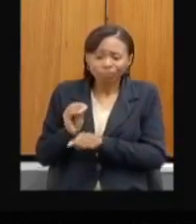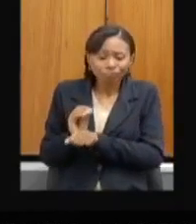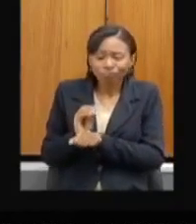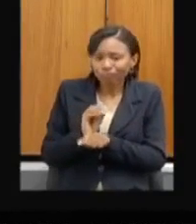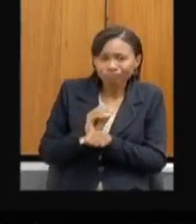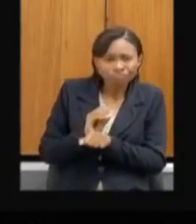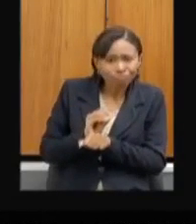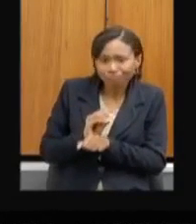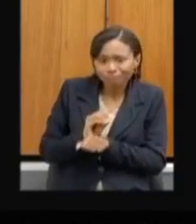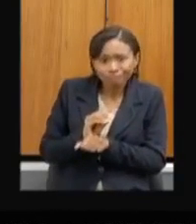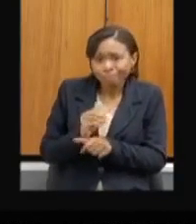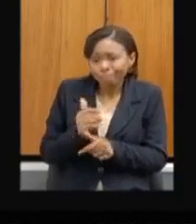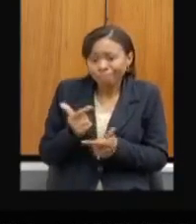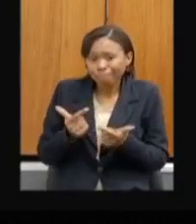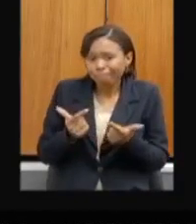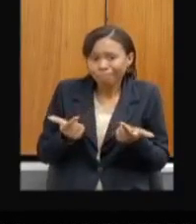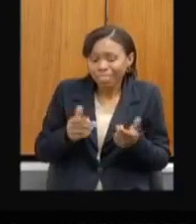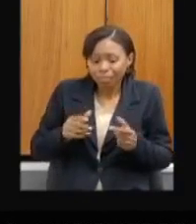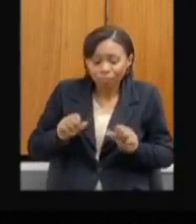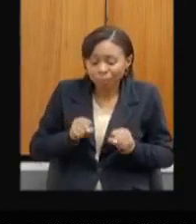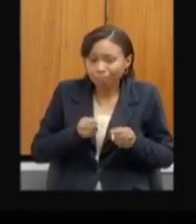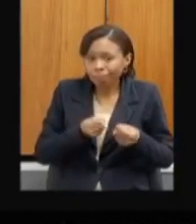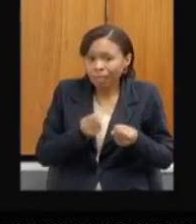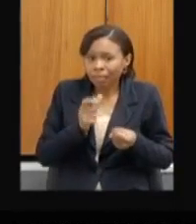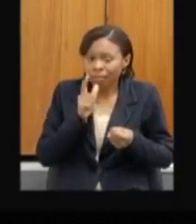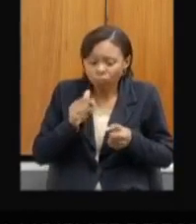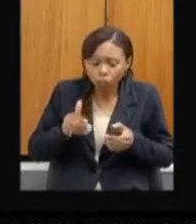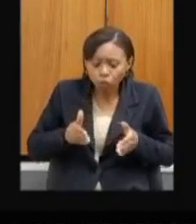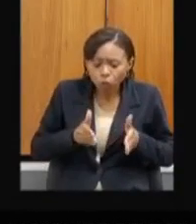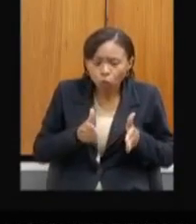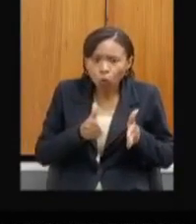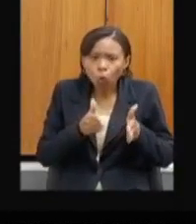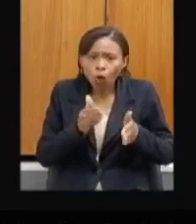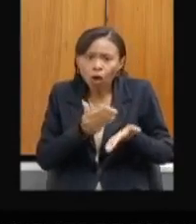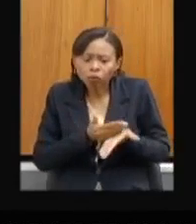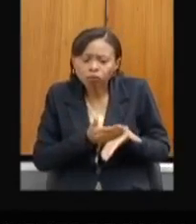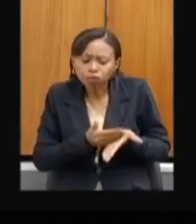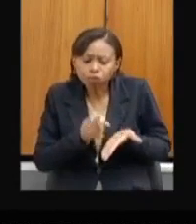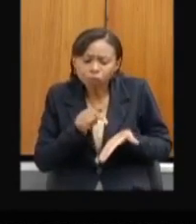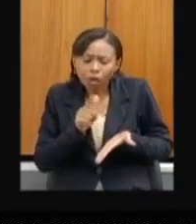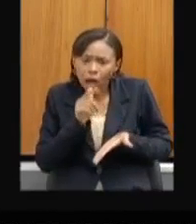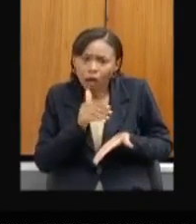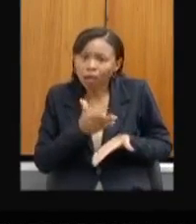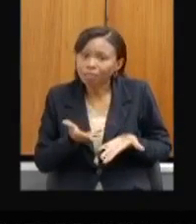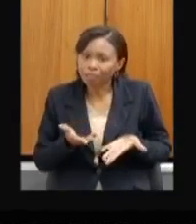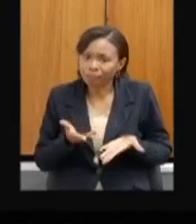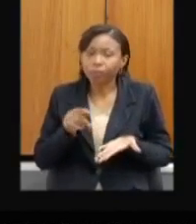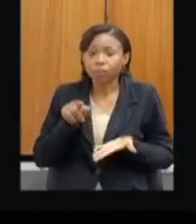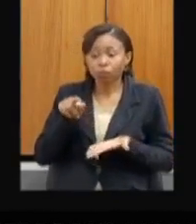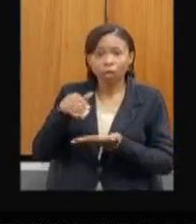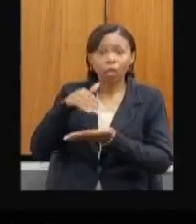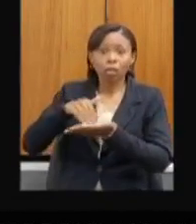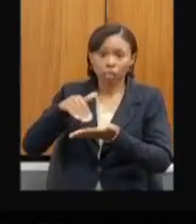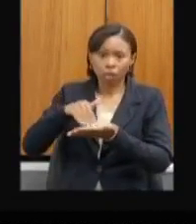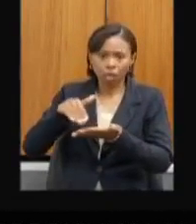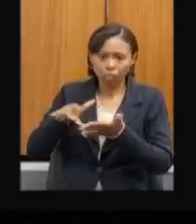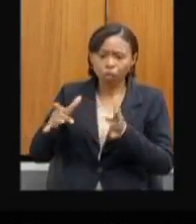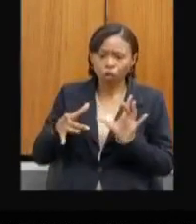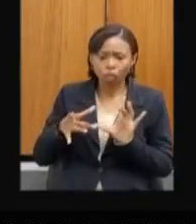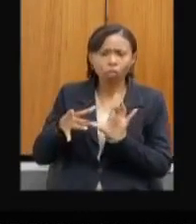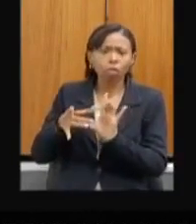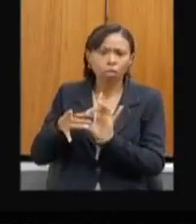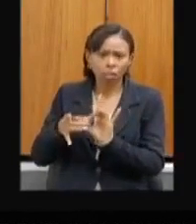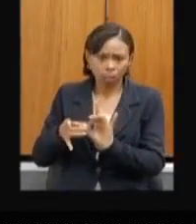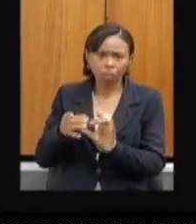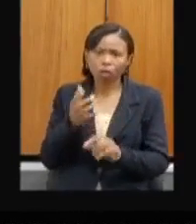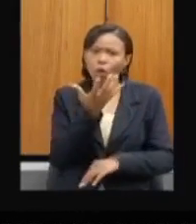Eu gostaria muito que a senhora, é uma técnica, uma pessoa ligada ao meio ambiente, a sua formação